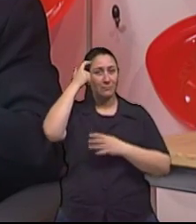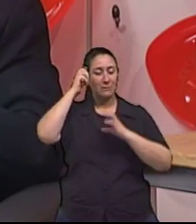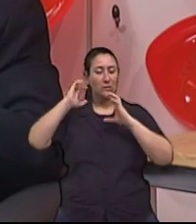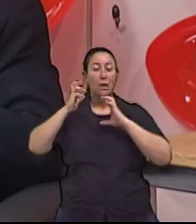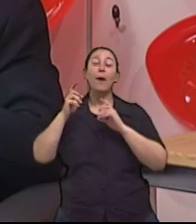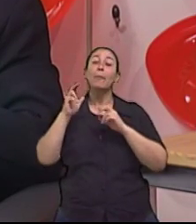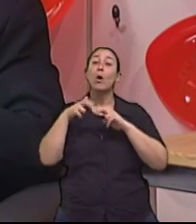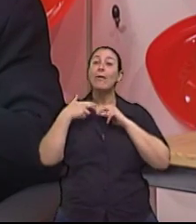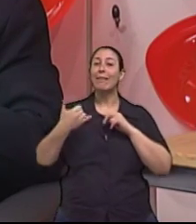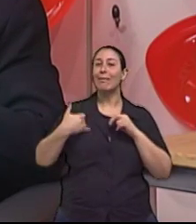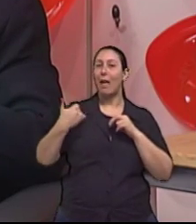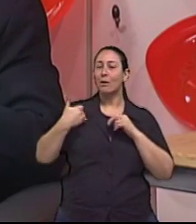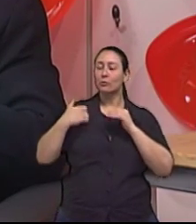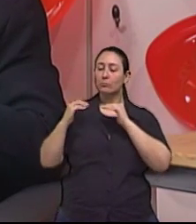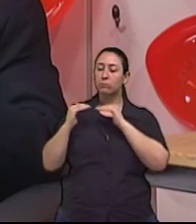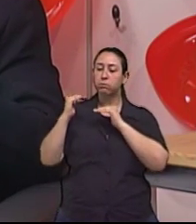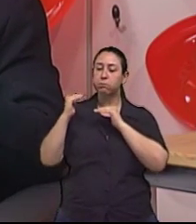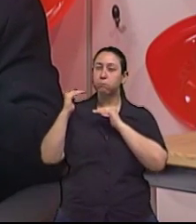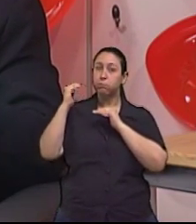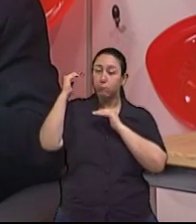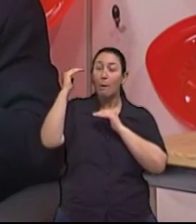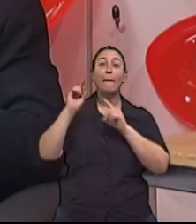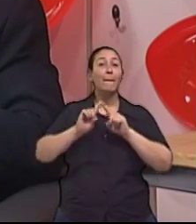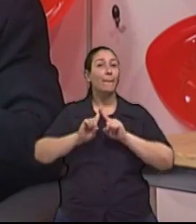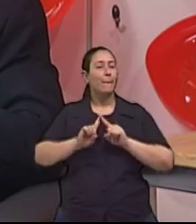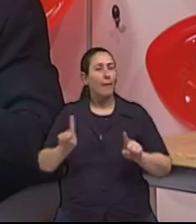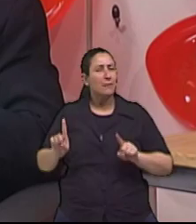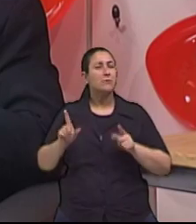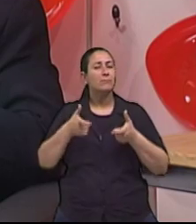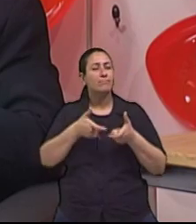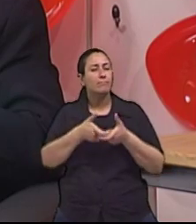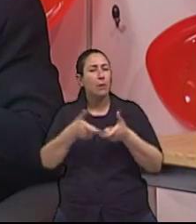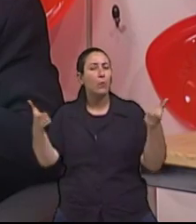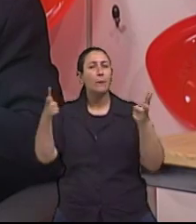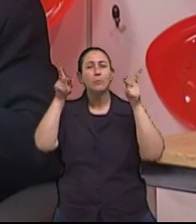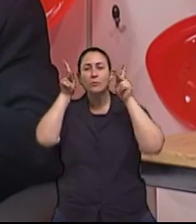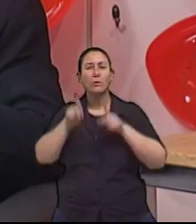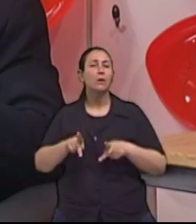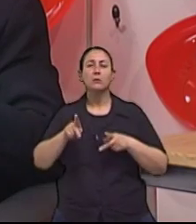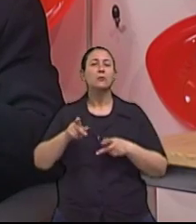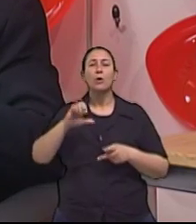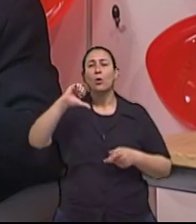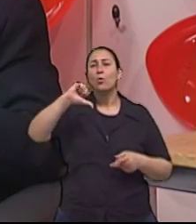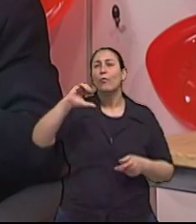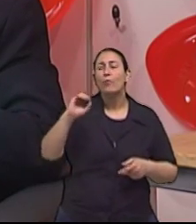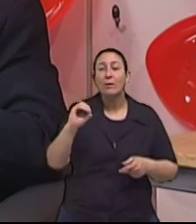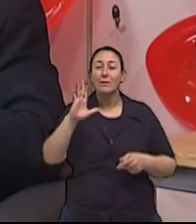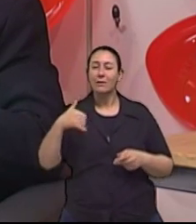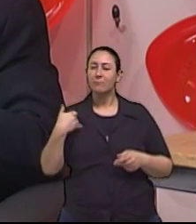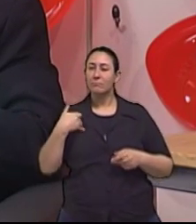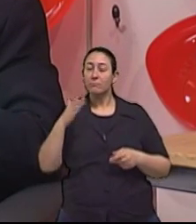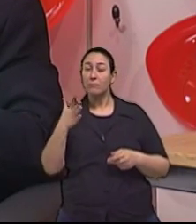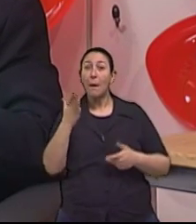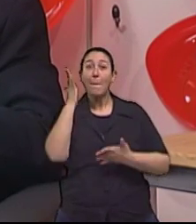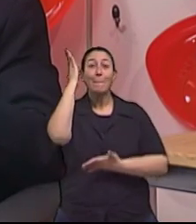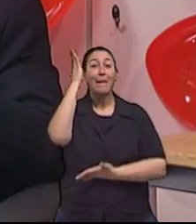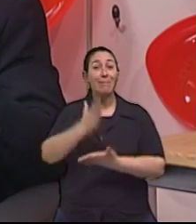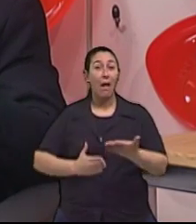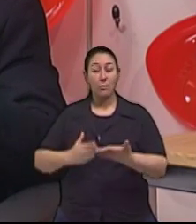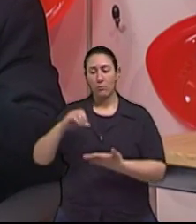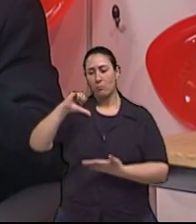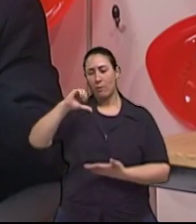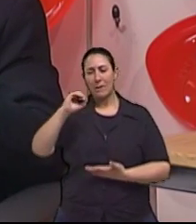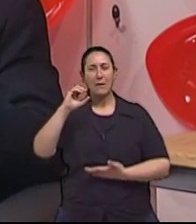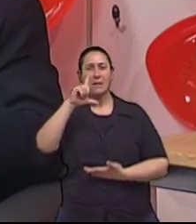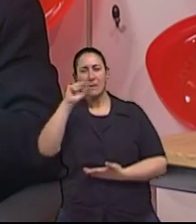idade, é verdade, mas sempre, mesmo entre centenários, aproximadamente a metade dos centenários